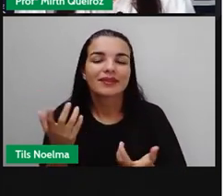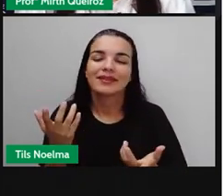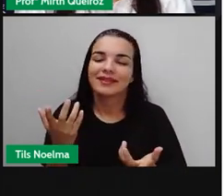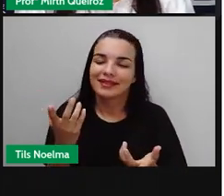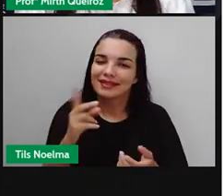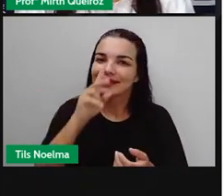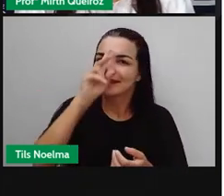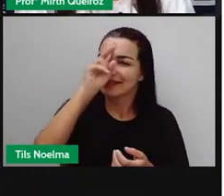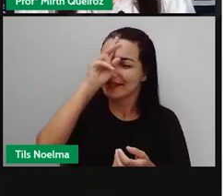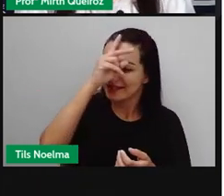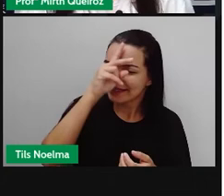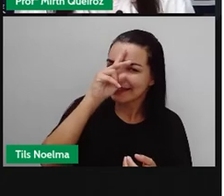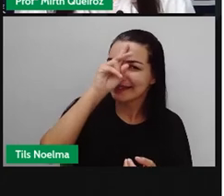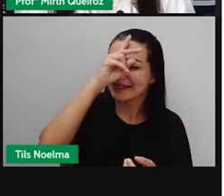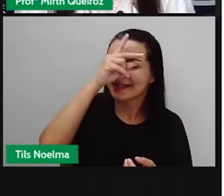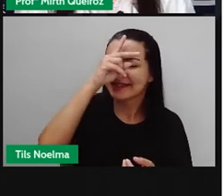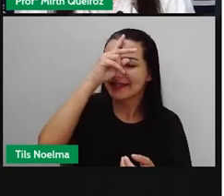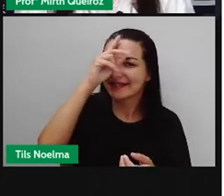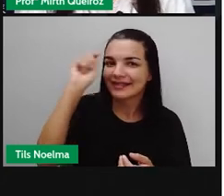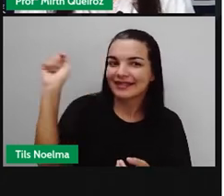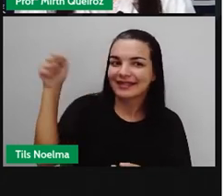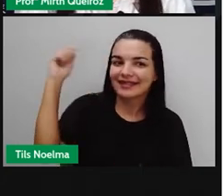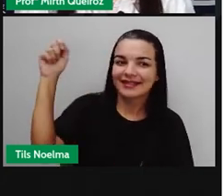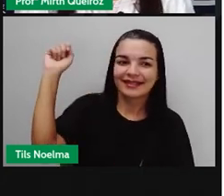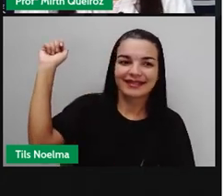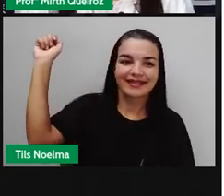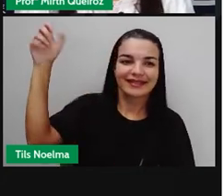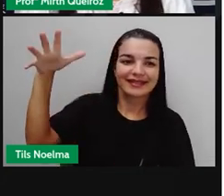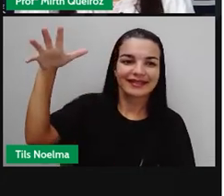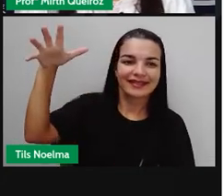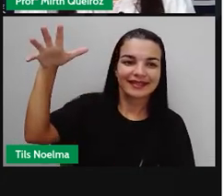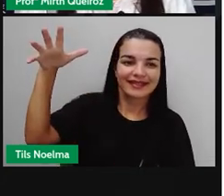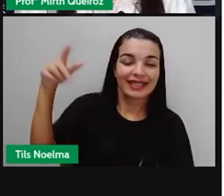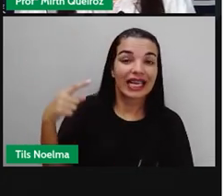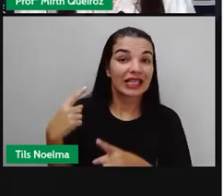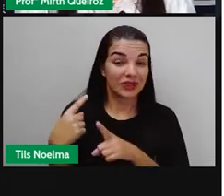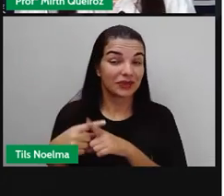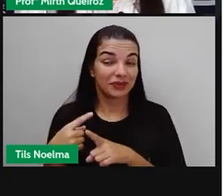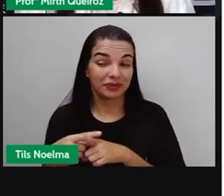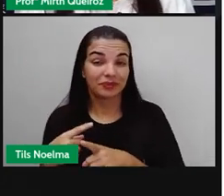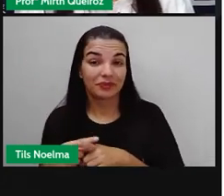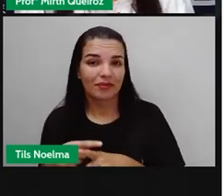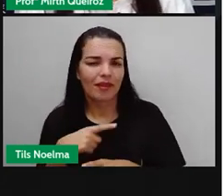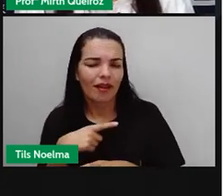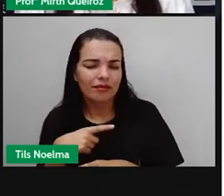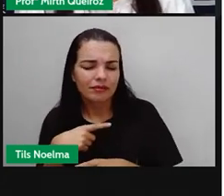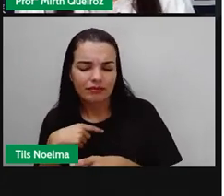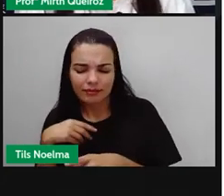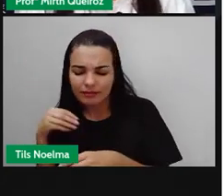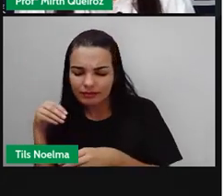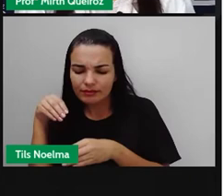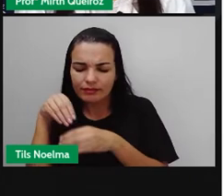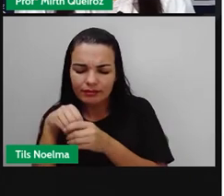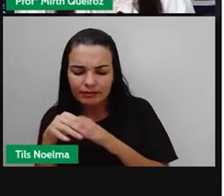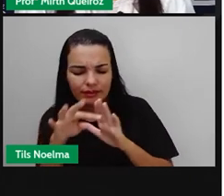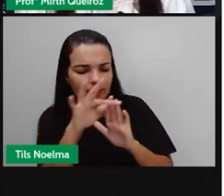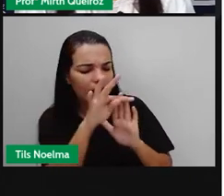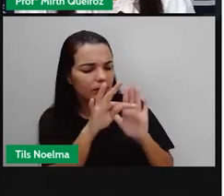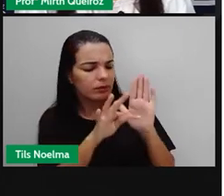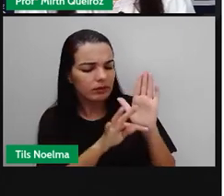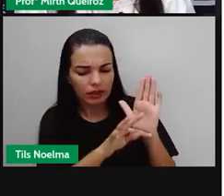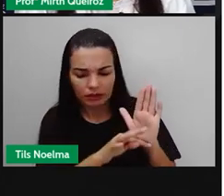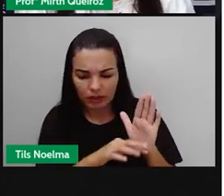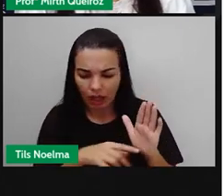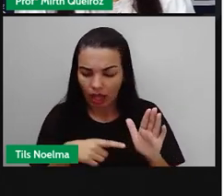Conto de fadas, né? É um conto de fadas. Por quê, Pró? Porque nesse texto nós vamos